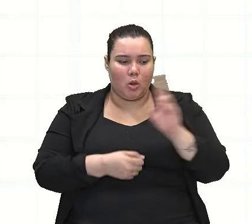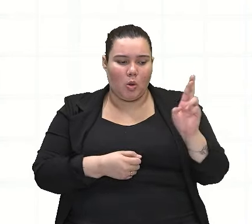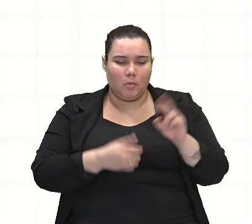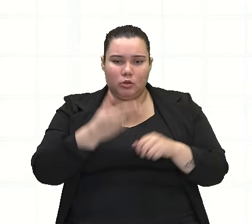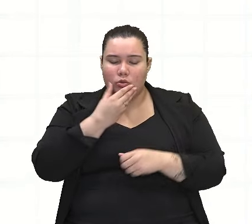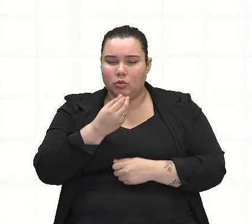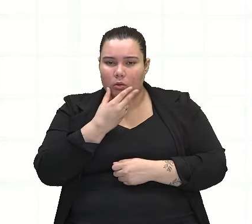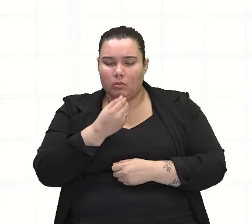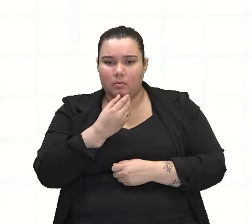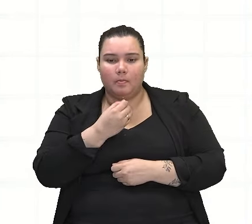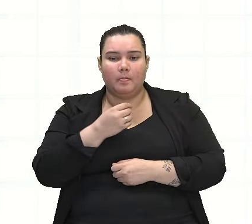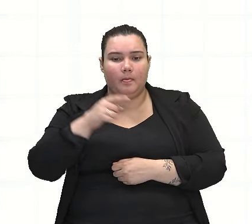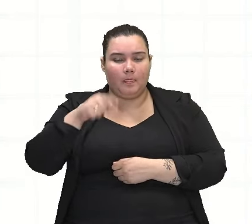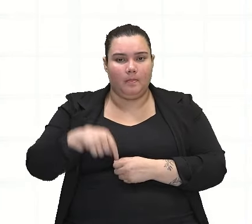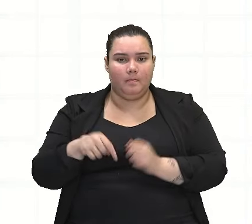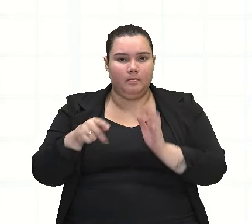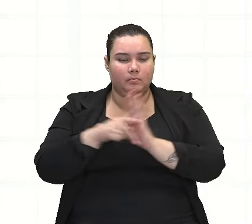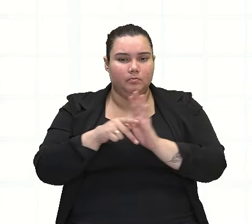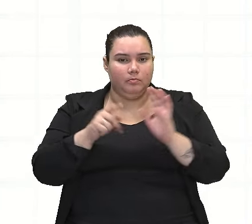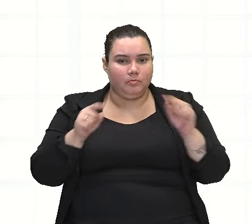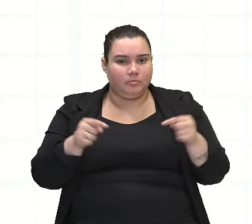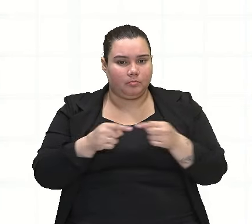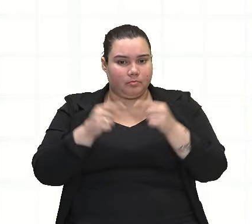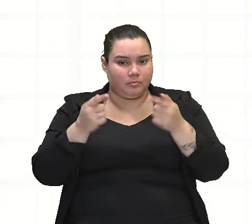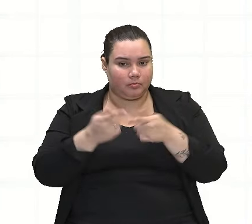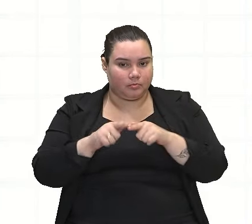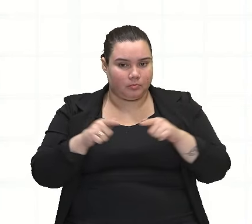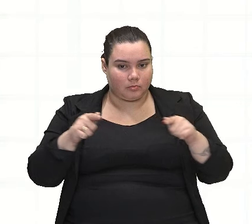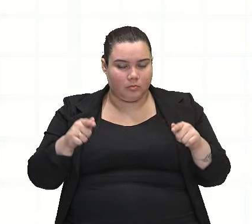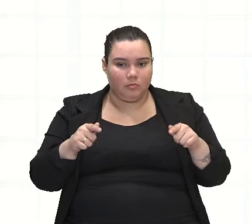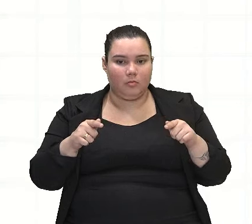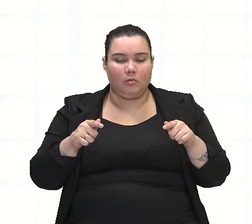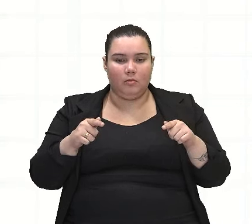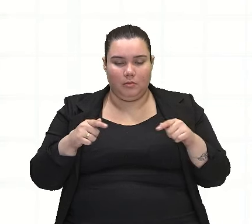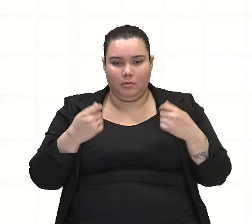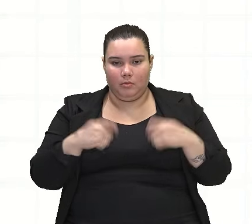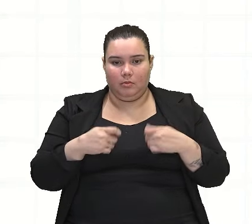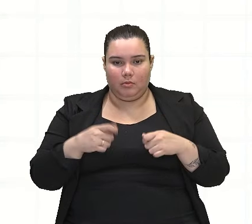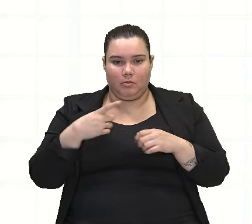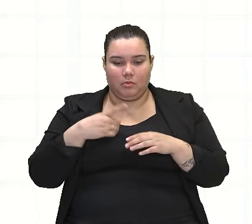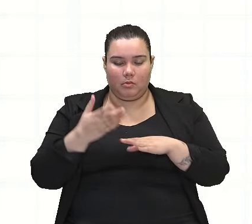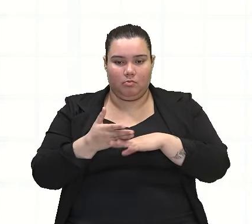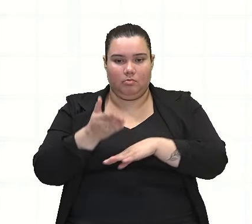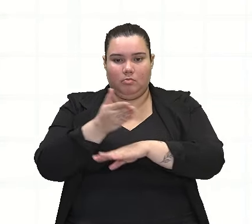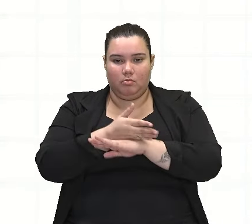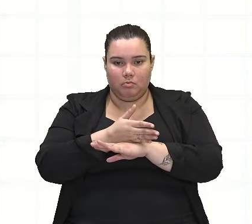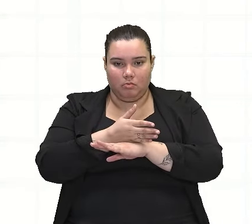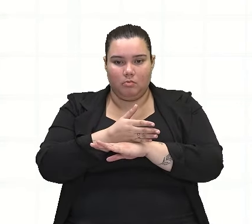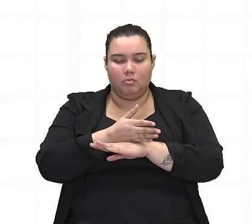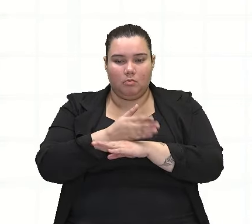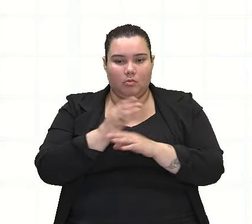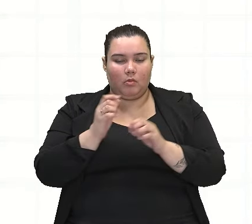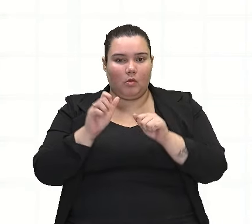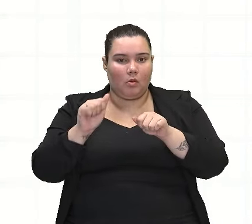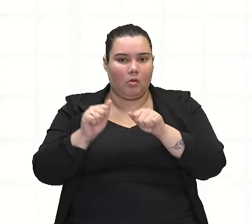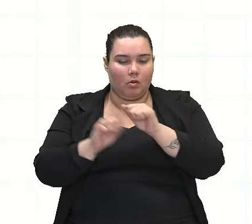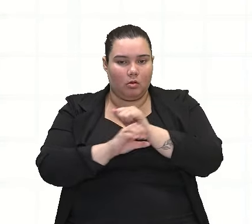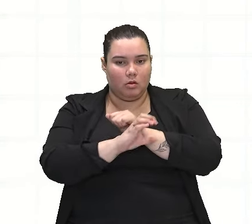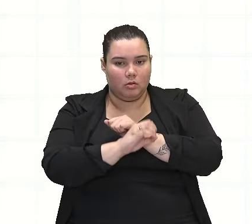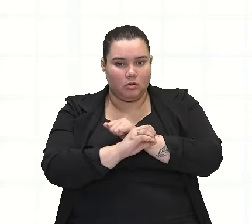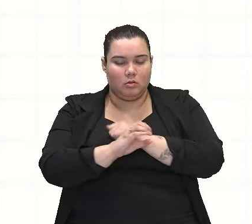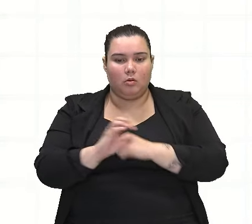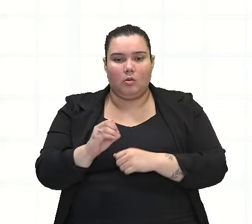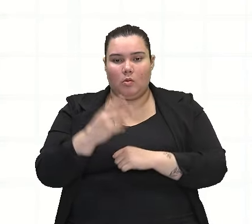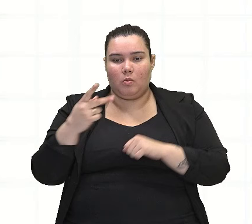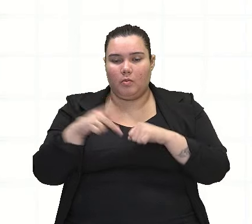ele, de forma, de acordo com a gramática, ele tem que ser antecedido por um artigo, por um